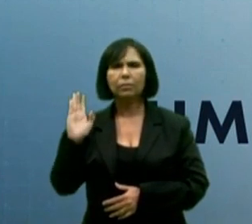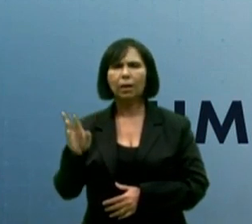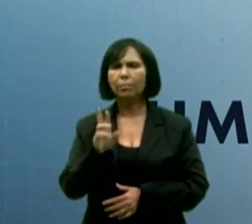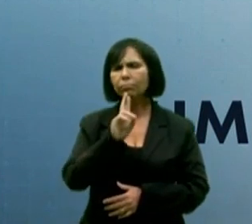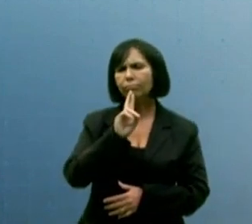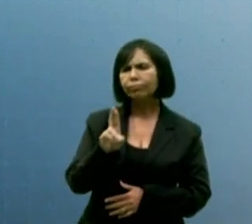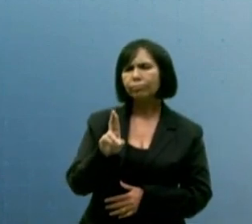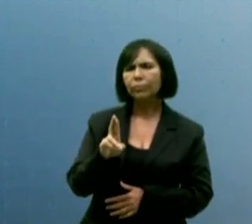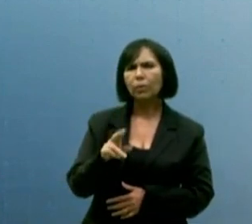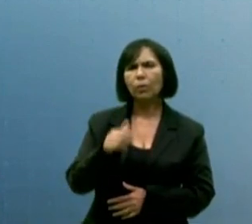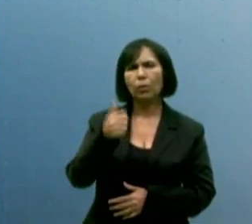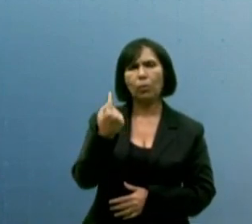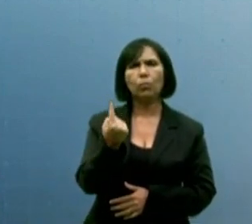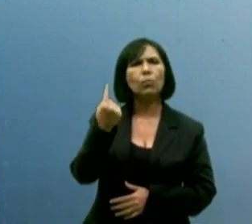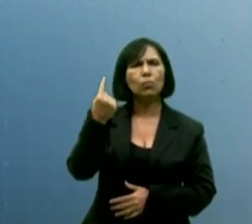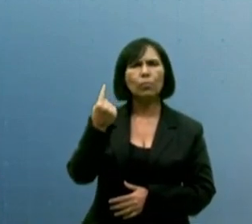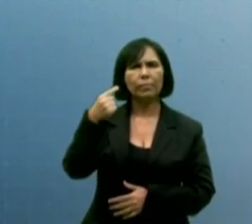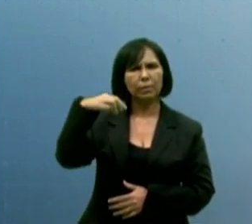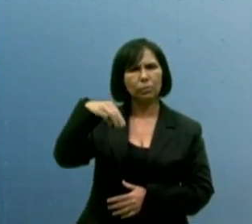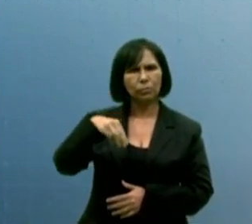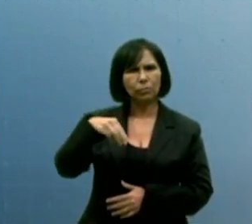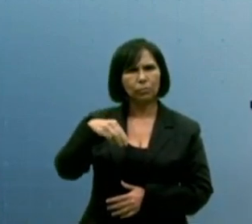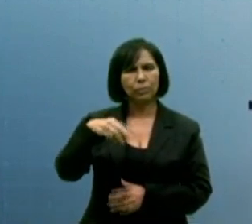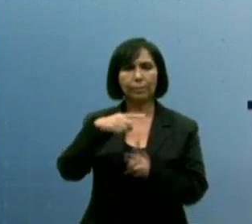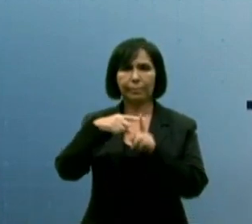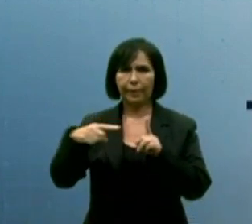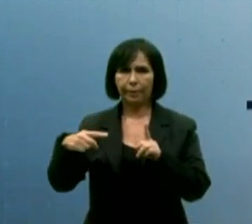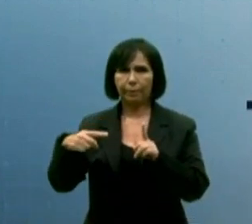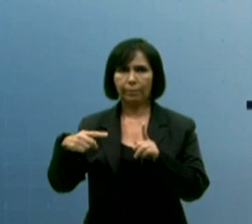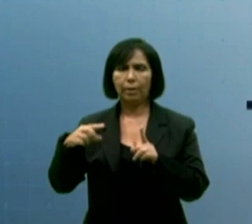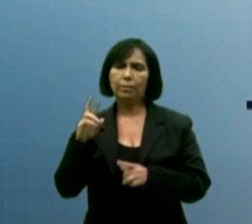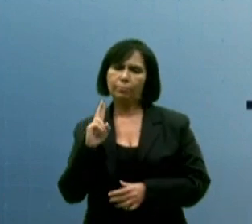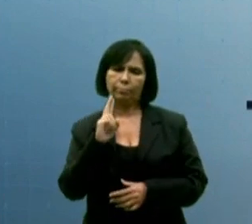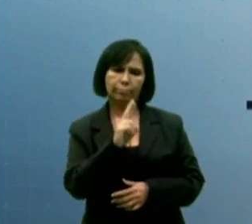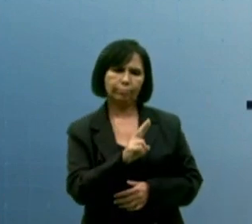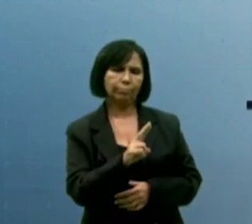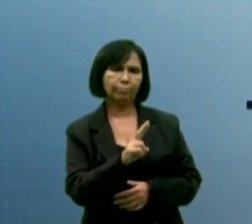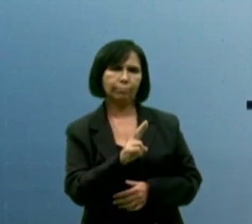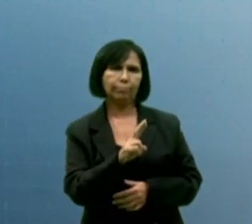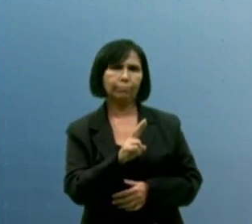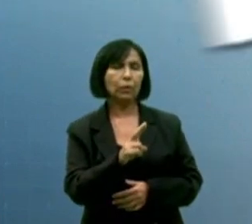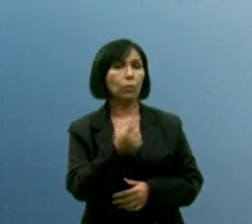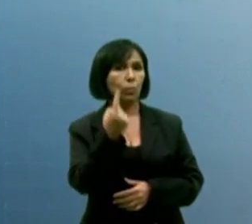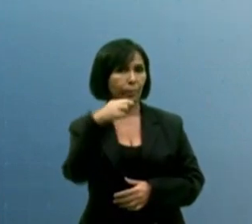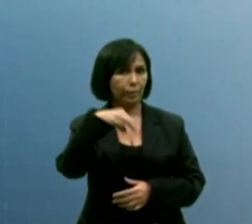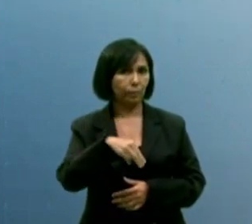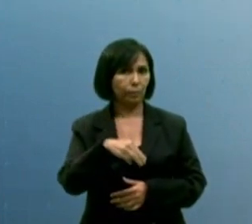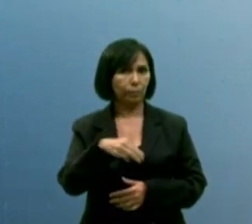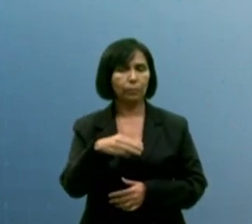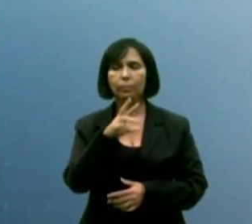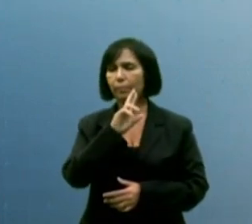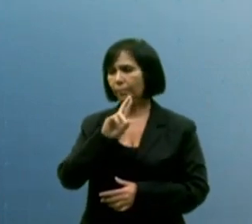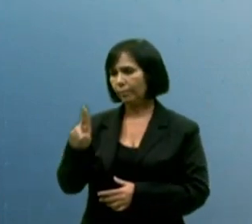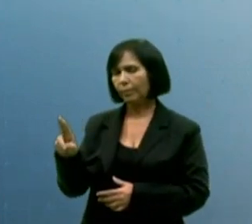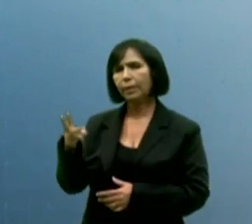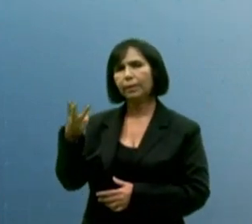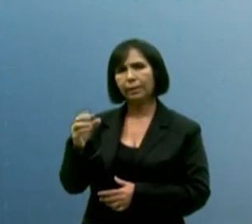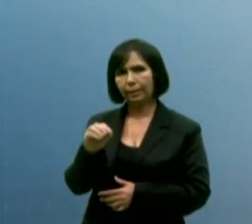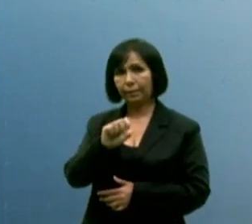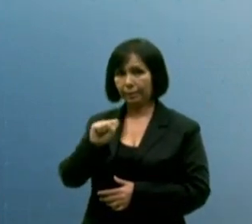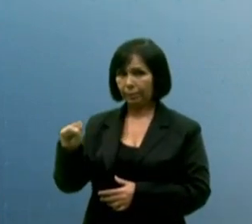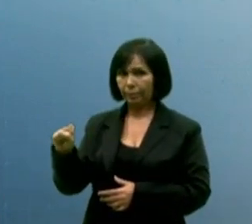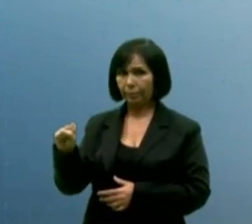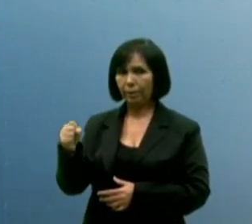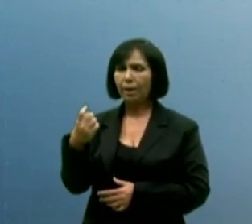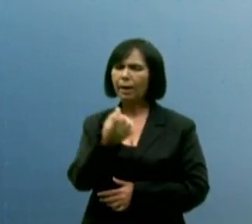para a resposta, a réplica de um minuto e a tréplica de 30 segundos. Cada candidato perguntará